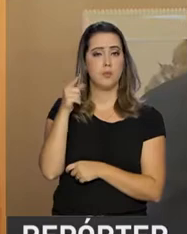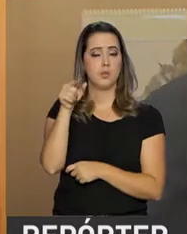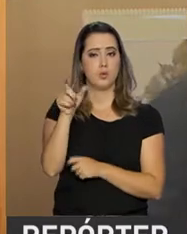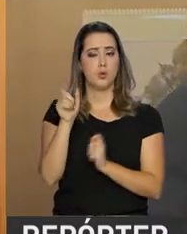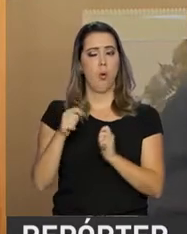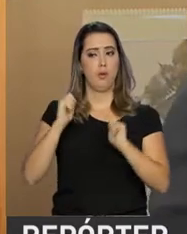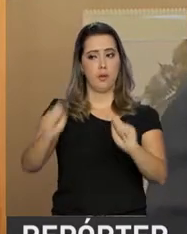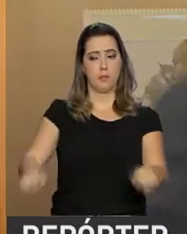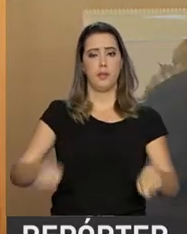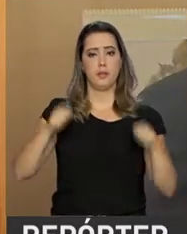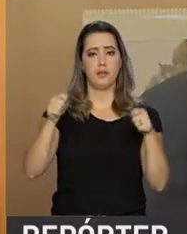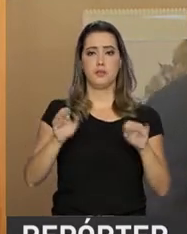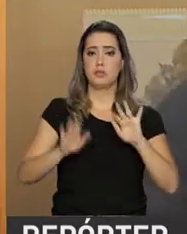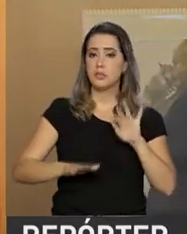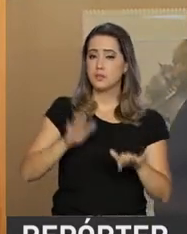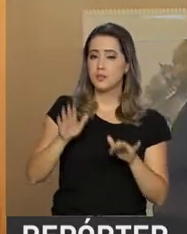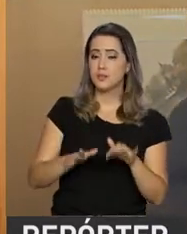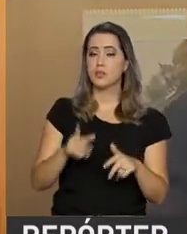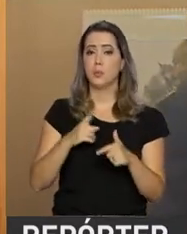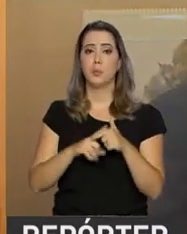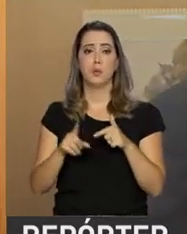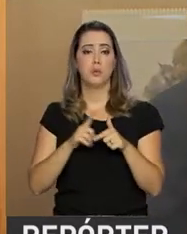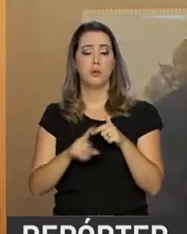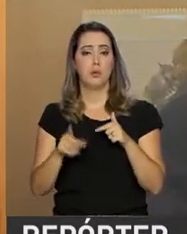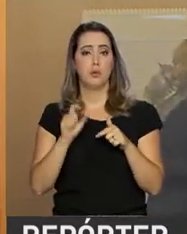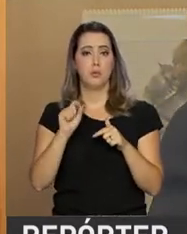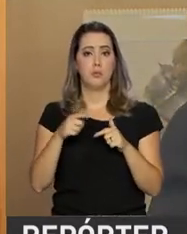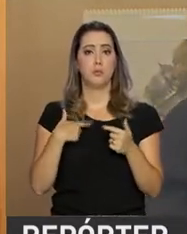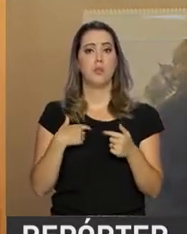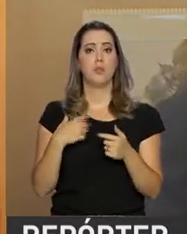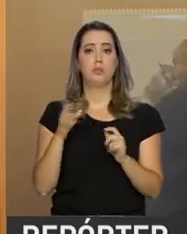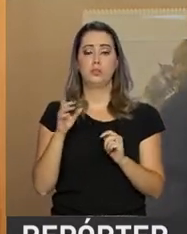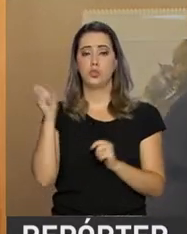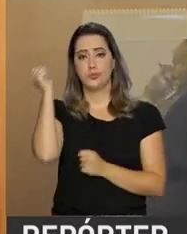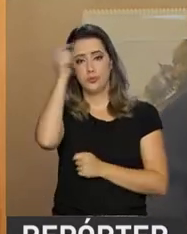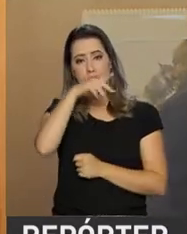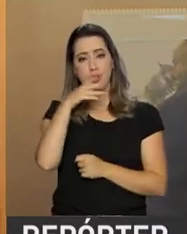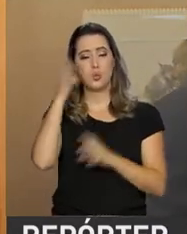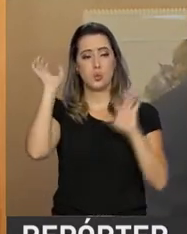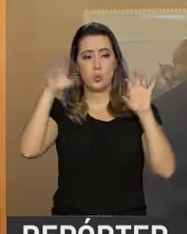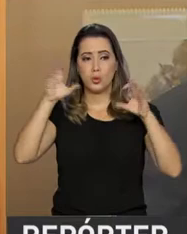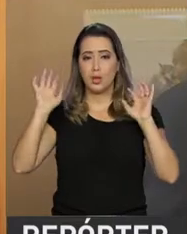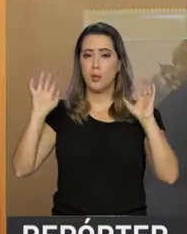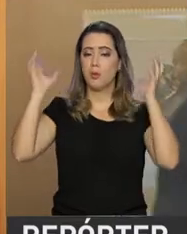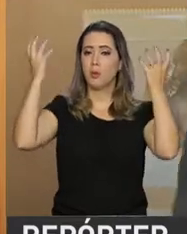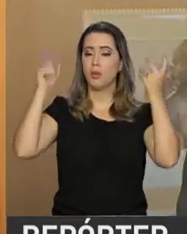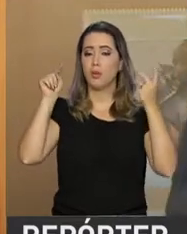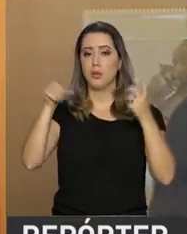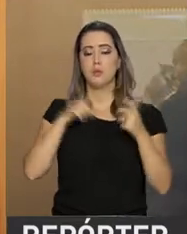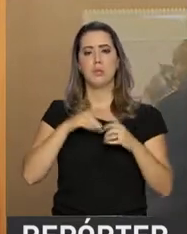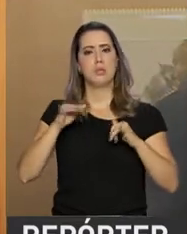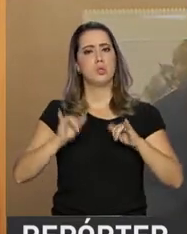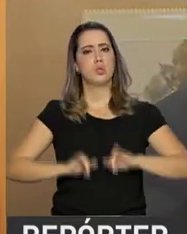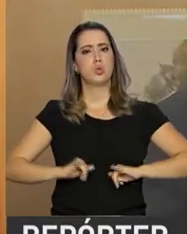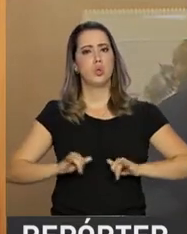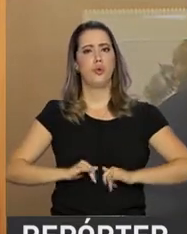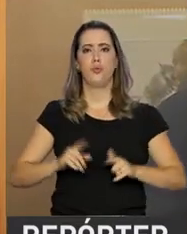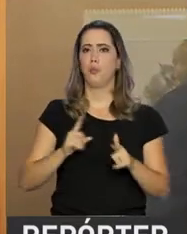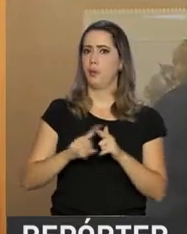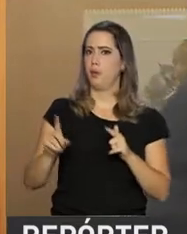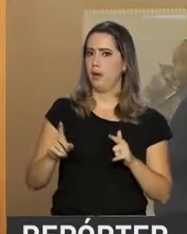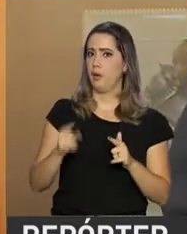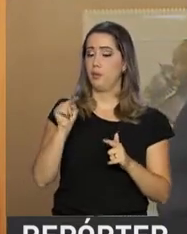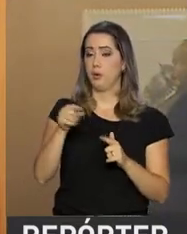pesca, está nos intempéries, está sujeito a situações difíceis, do tempo, do clima, ele sofre algum tipo de acidente,